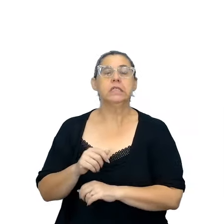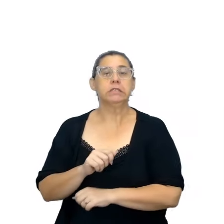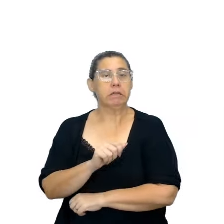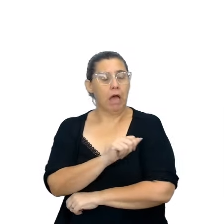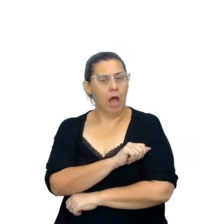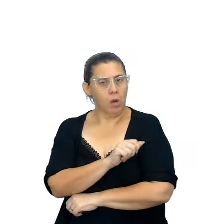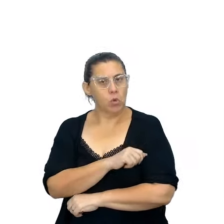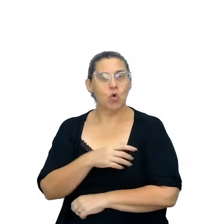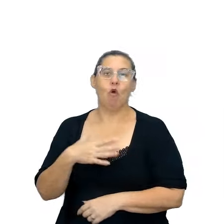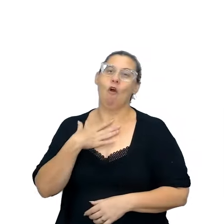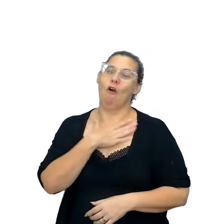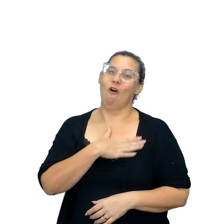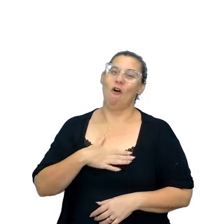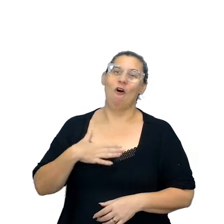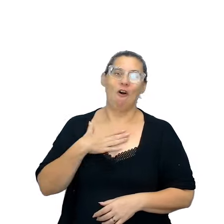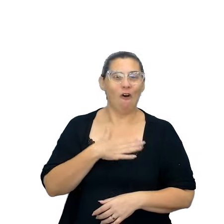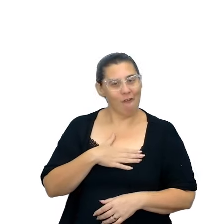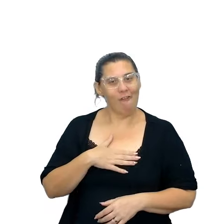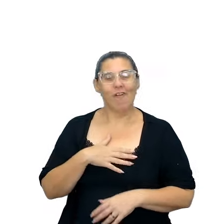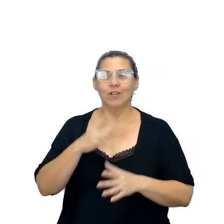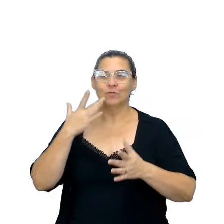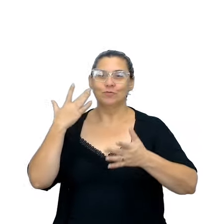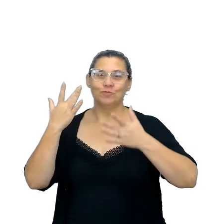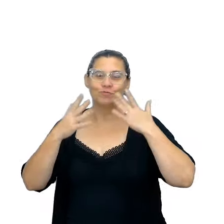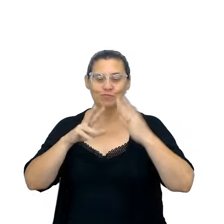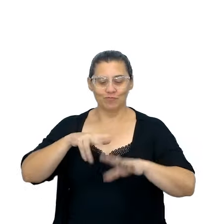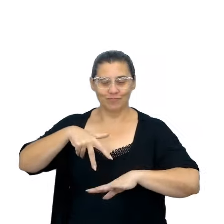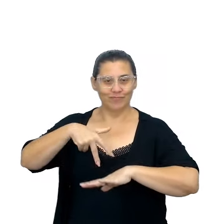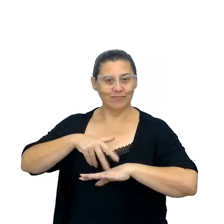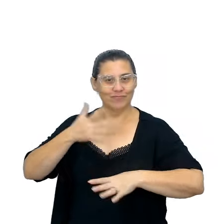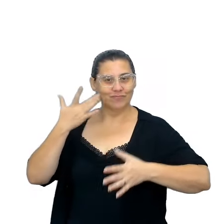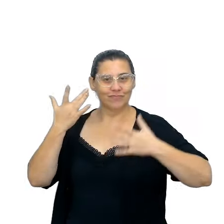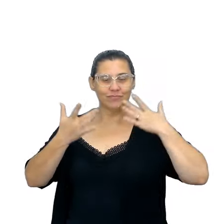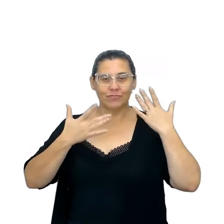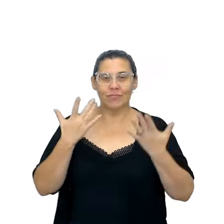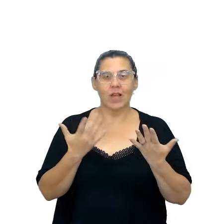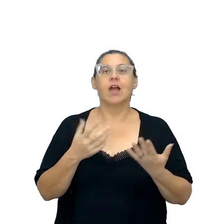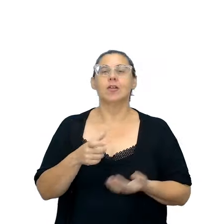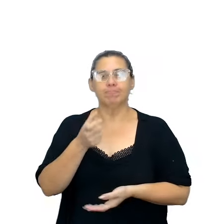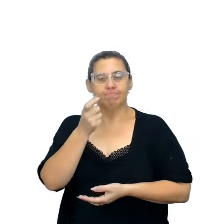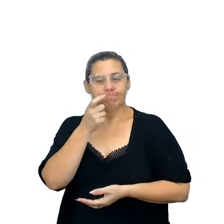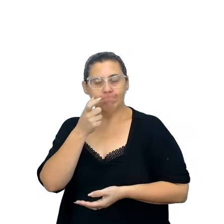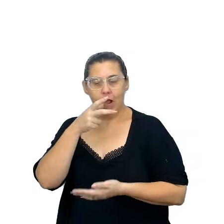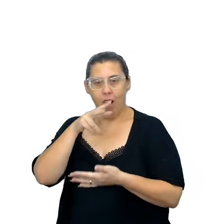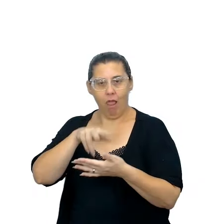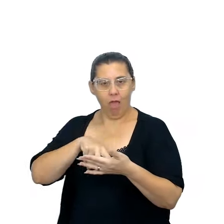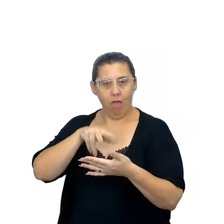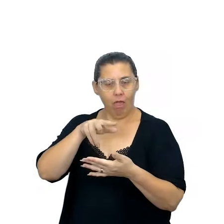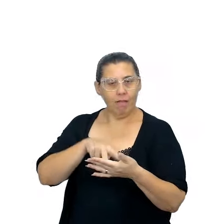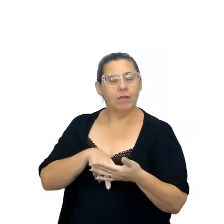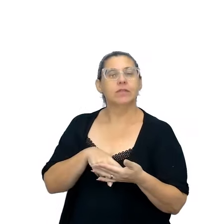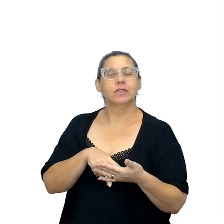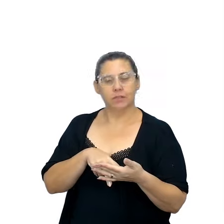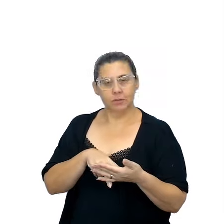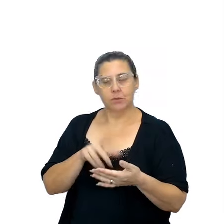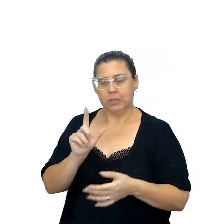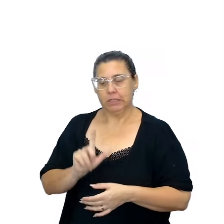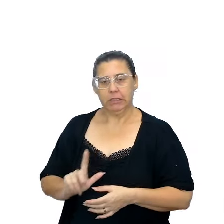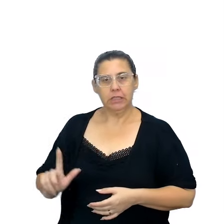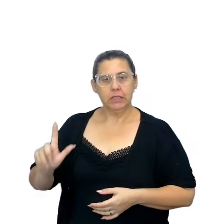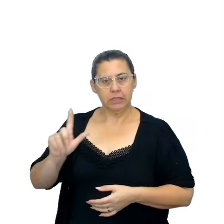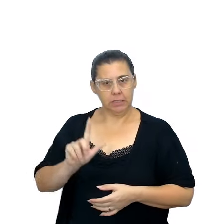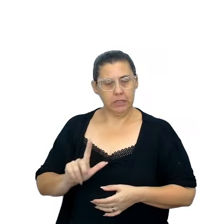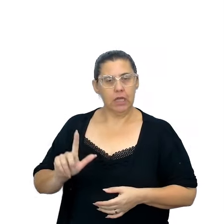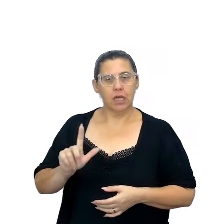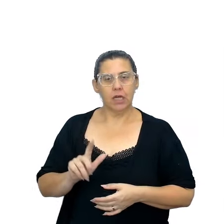encenar, e a partir disso eles se interessam muitas vezes pela leitura desses textos literários, né, porque eles